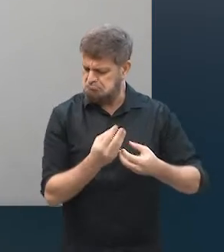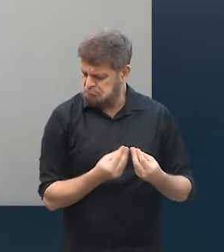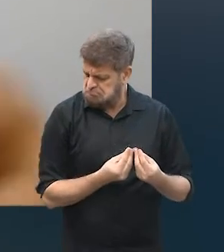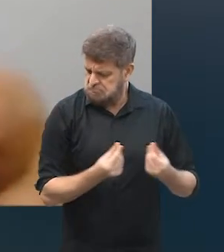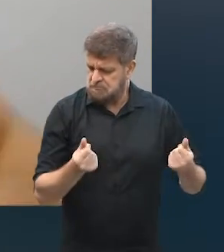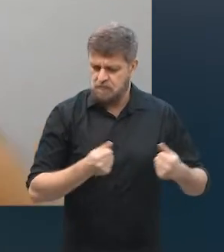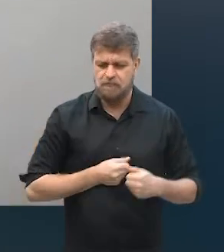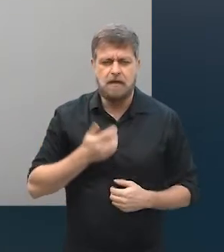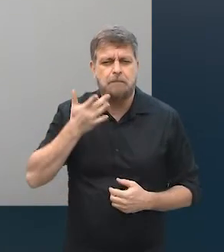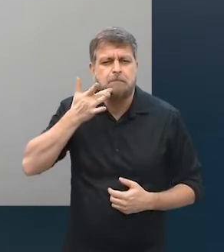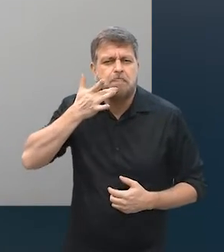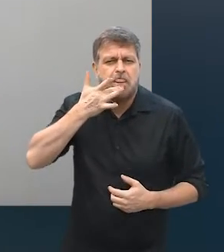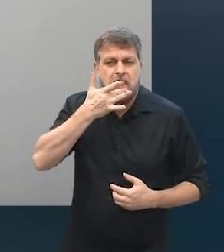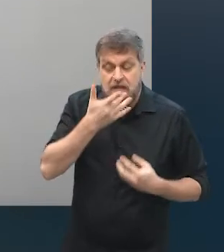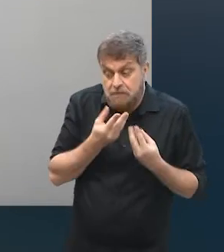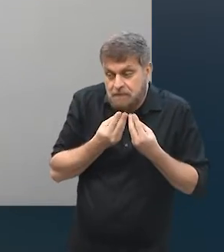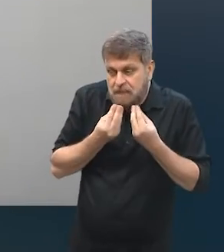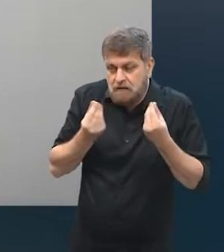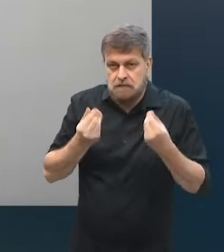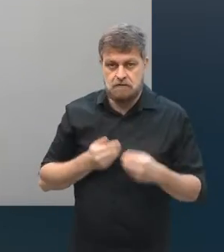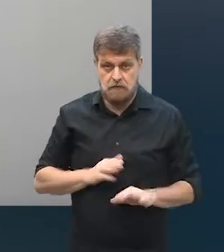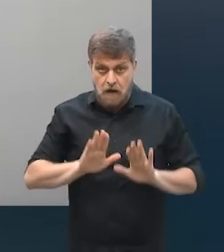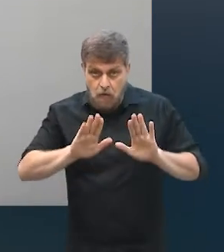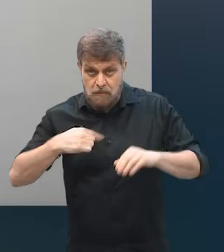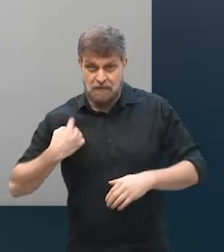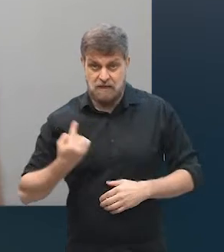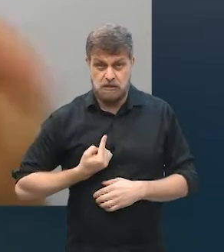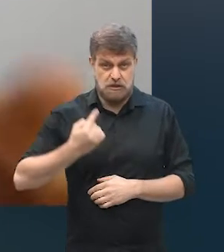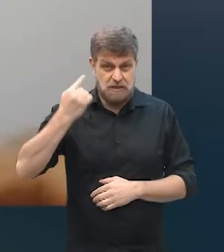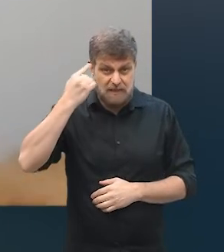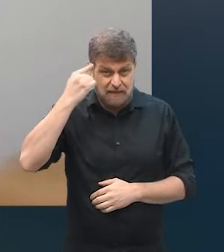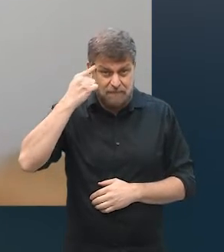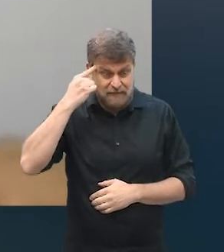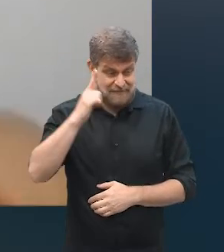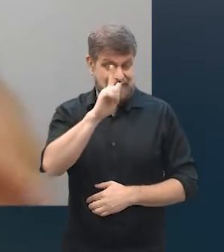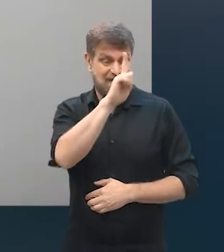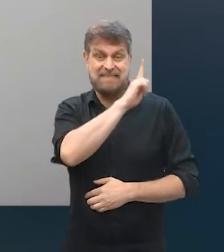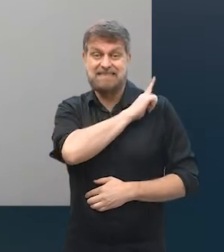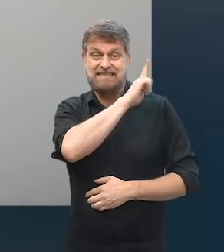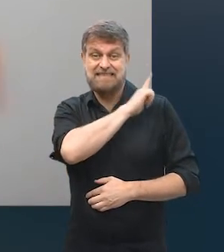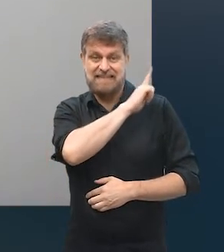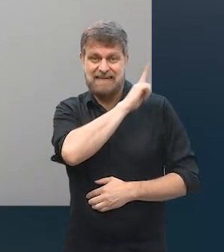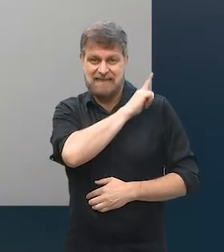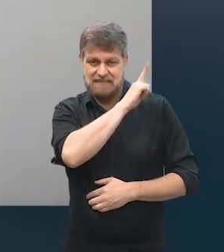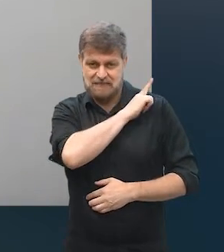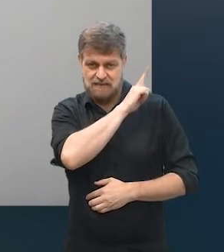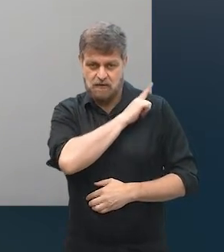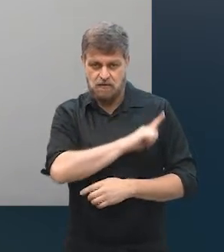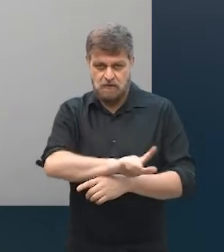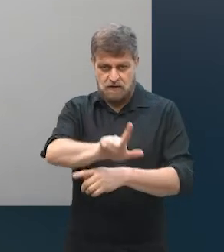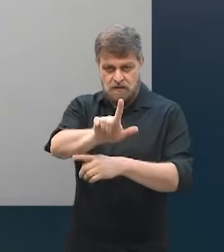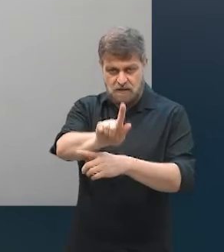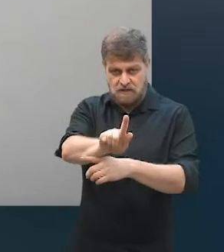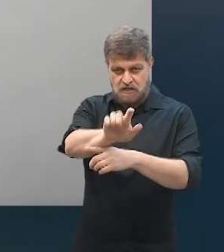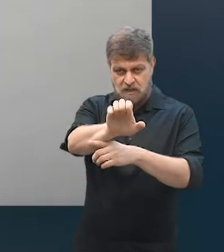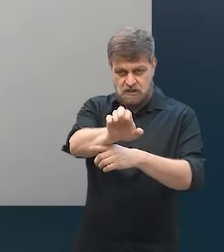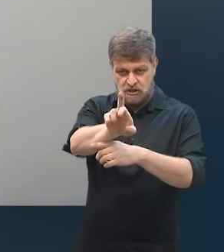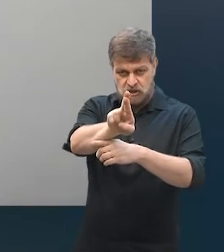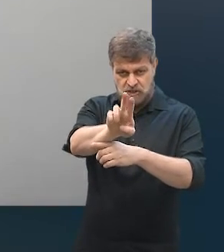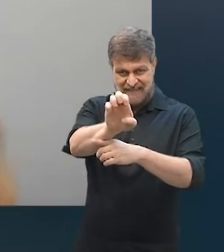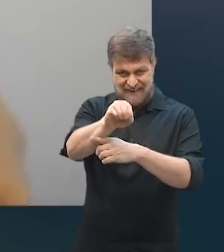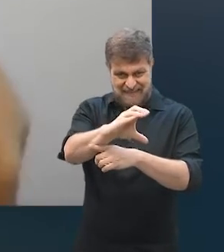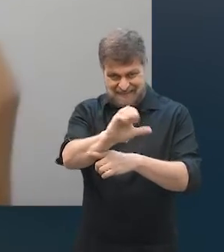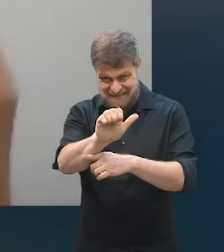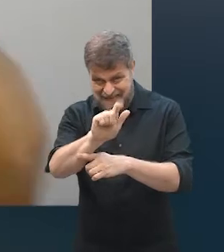os pratos são deliciosos, mas quando a gente olha do ponto de vista gerencial, então, quando a gente olha aquela atividade sobre a perspectiva